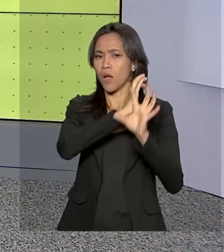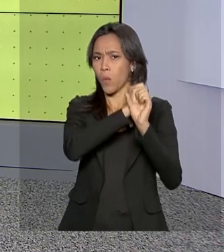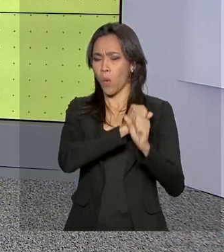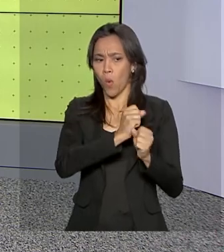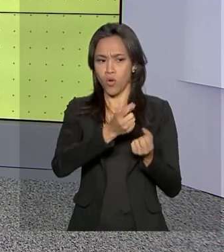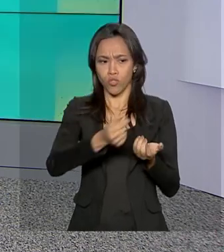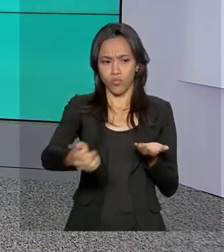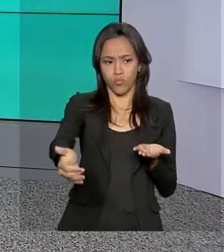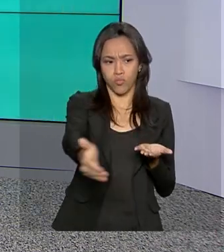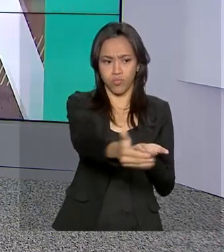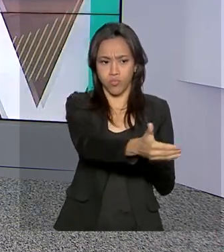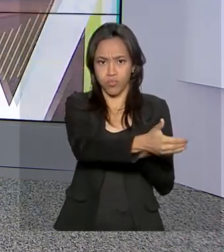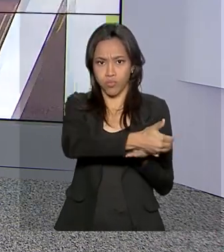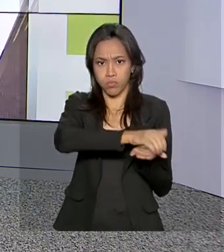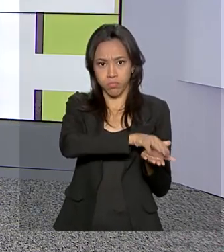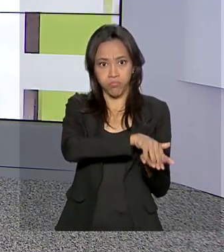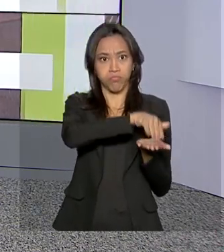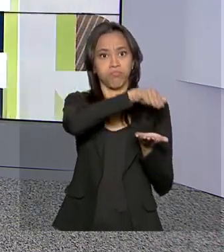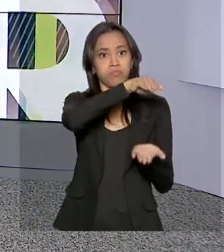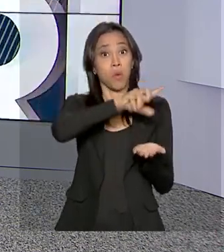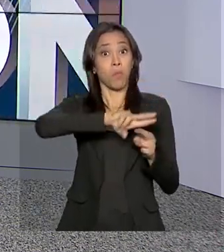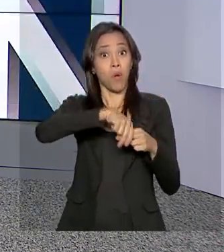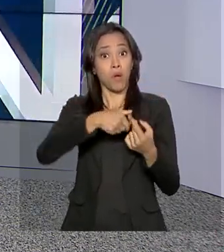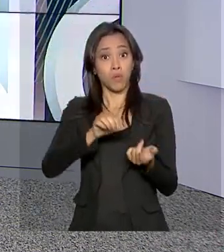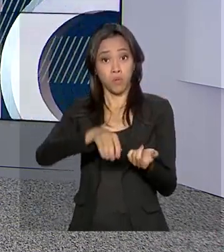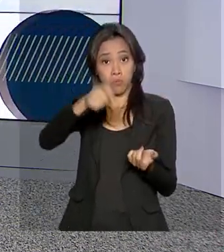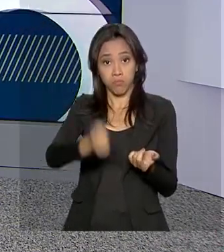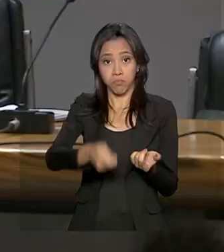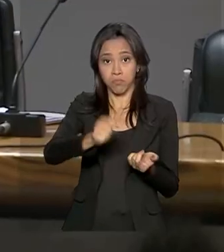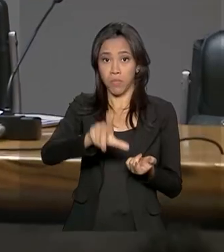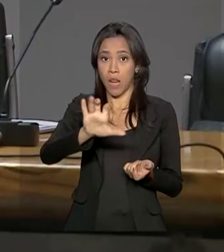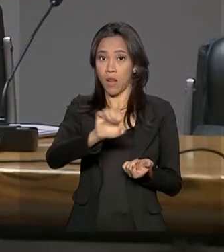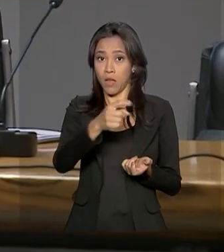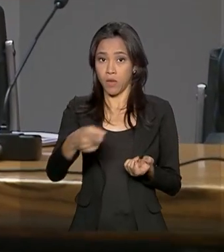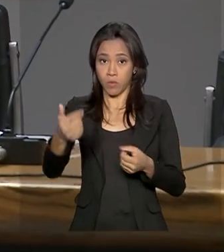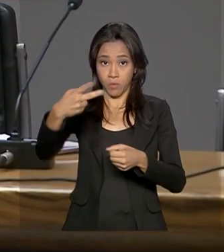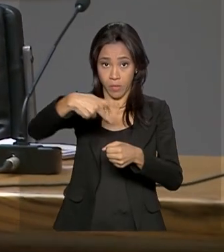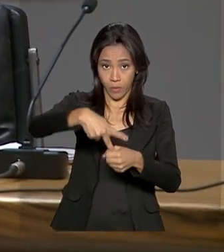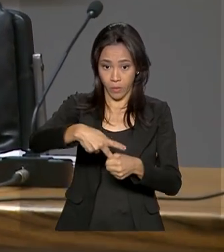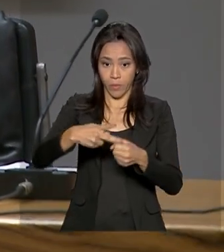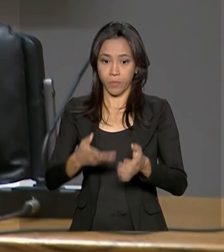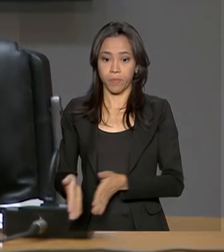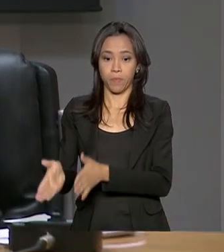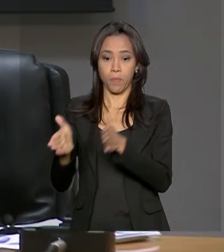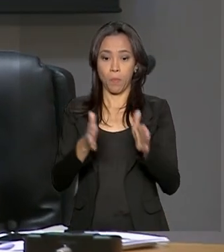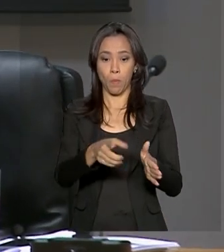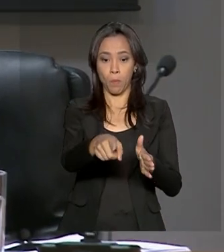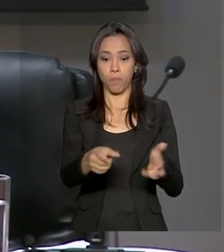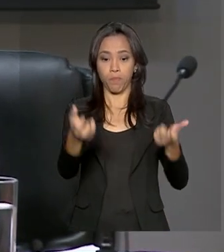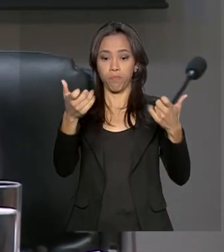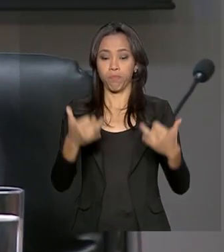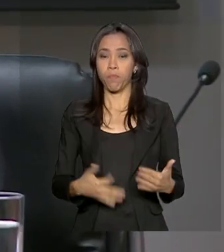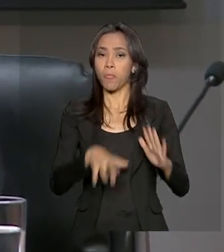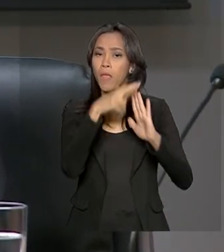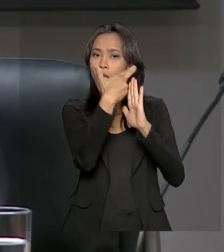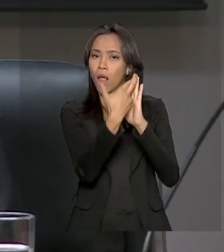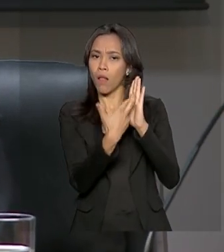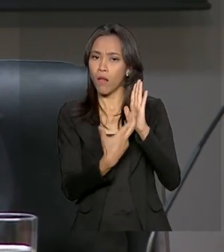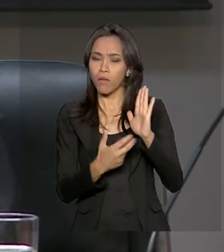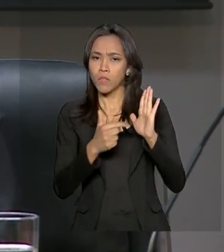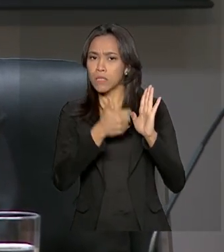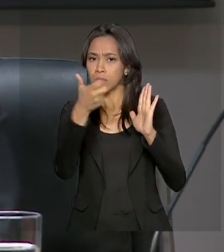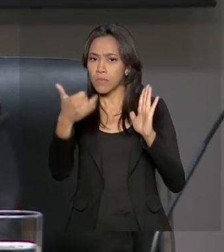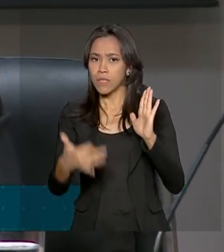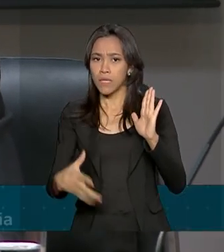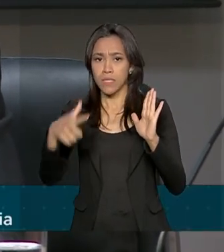receitas, puxado principalmente por um leilão de petróleo. De forma geral, o relatório indica a liberação de